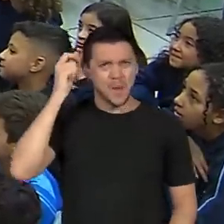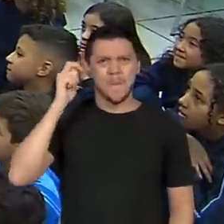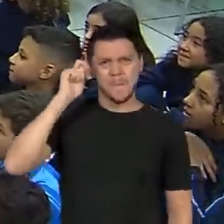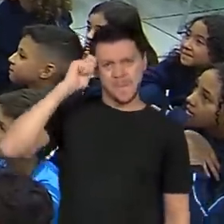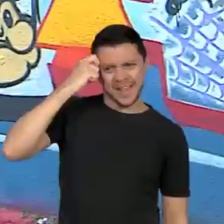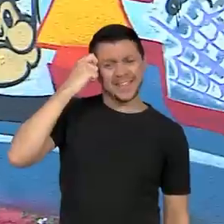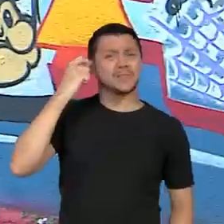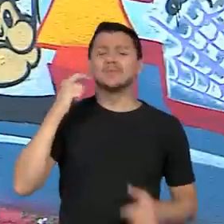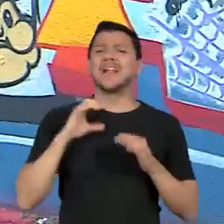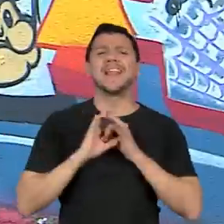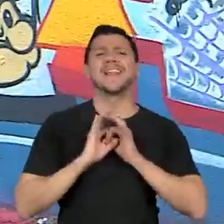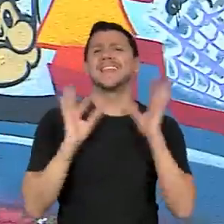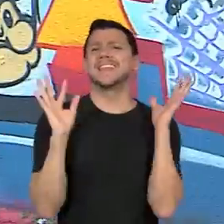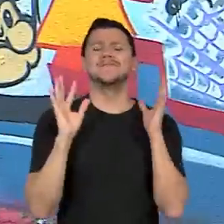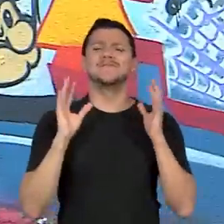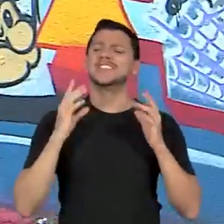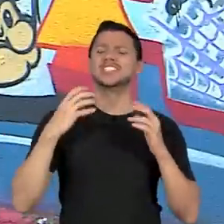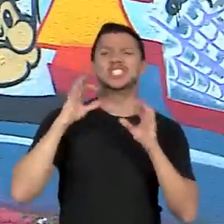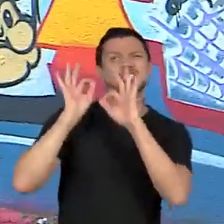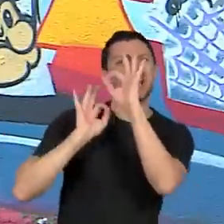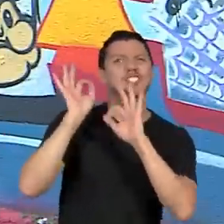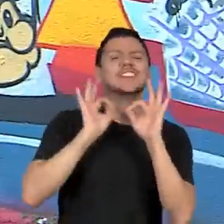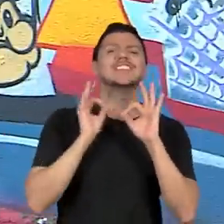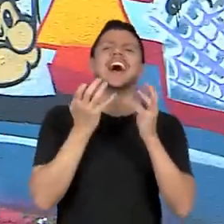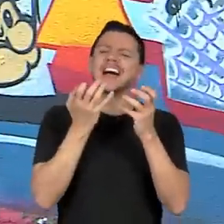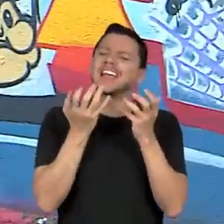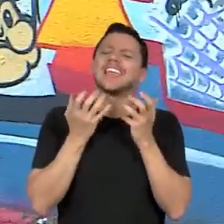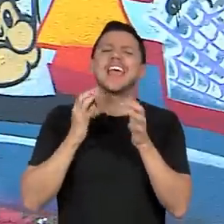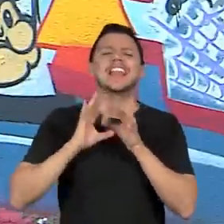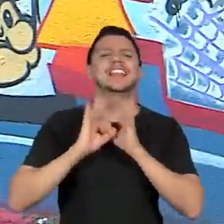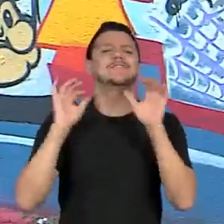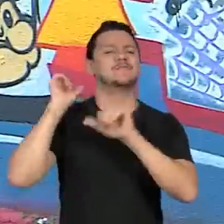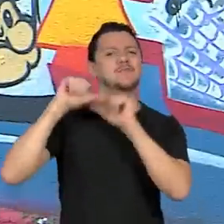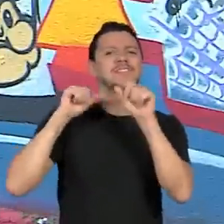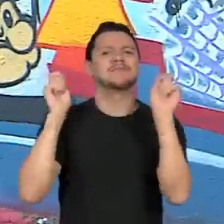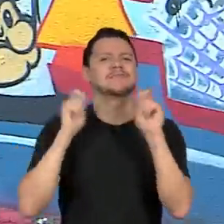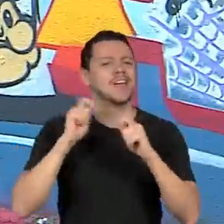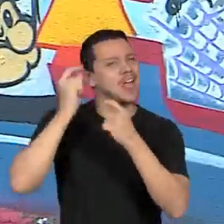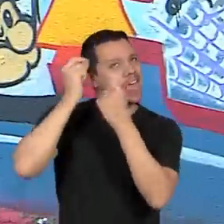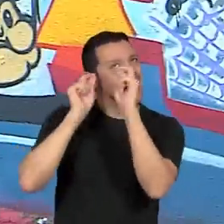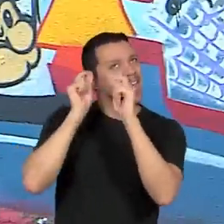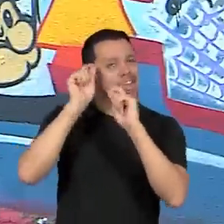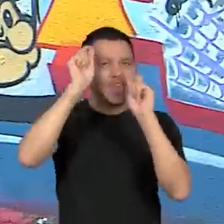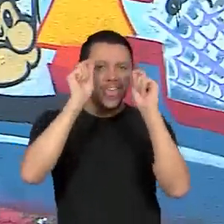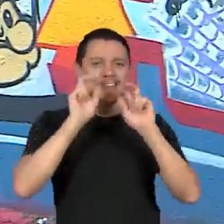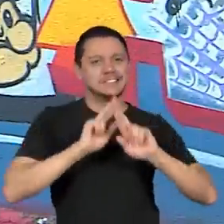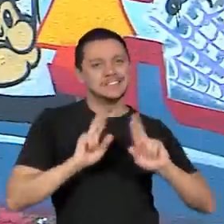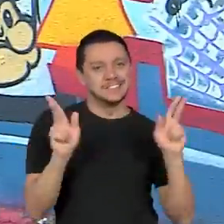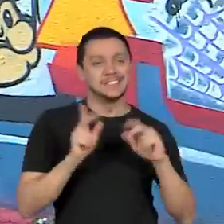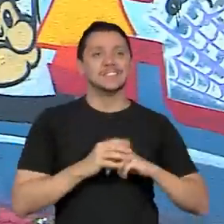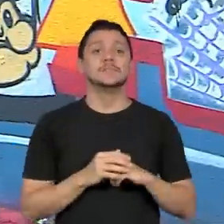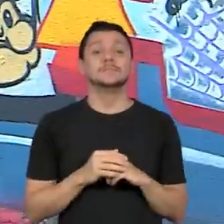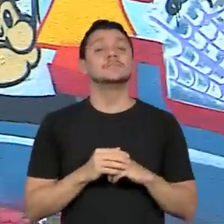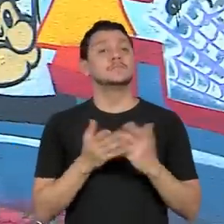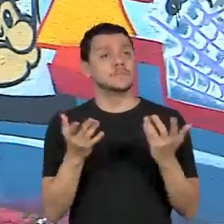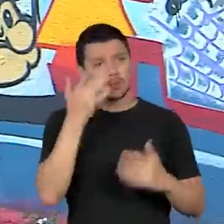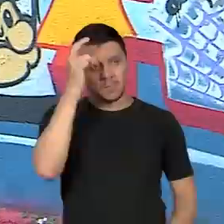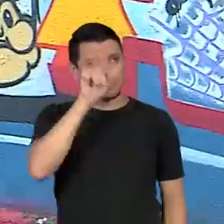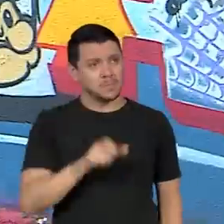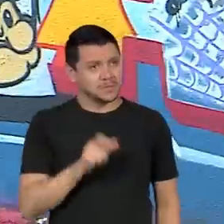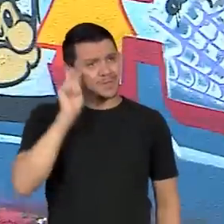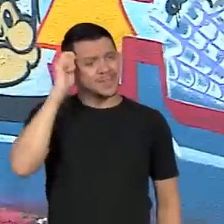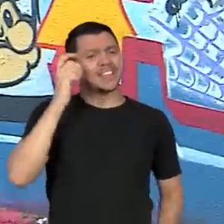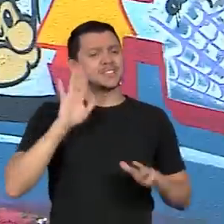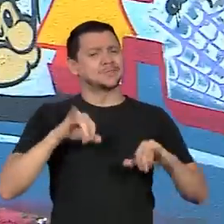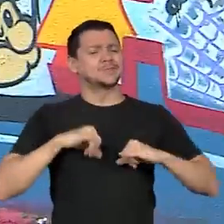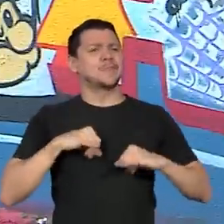poder mudar. Eu acho que é uma questão desde pequena de uma pessoa negra, né? Que desde quando ela nasce, ela vai passar